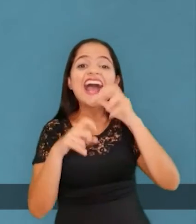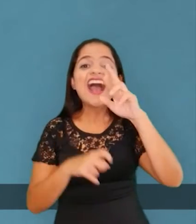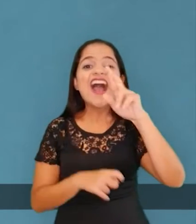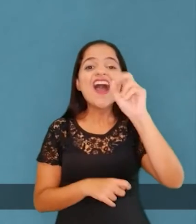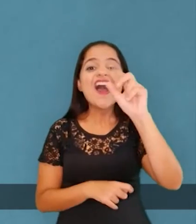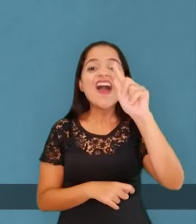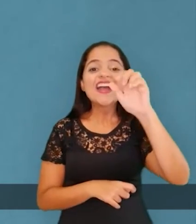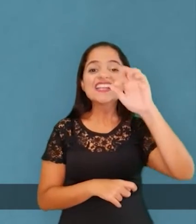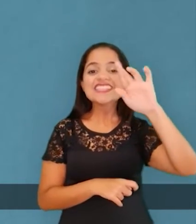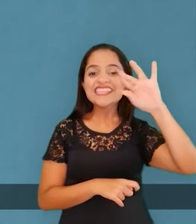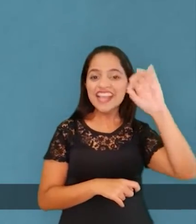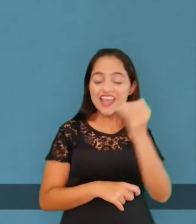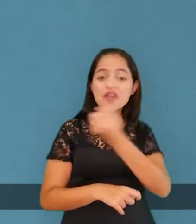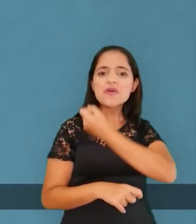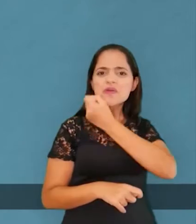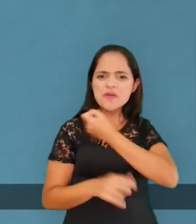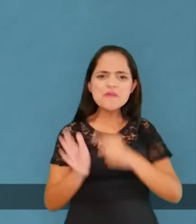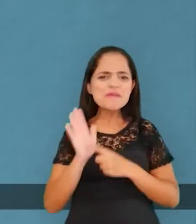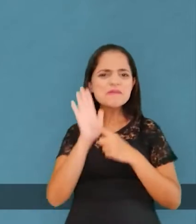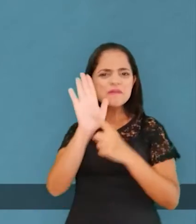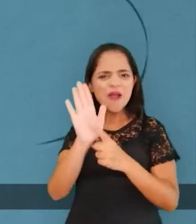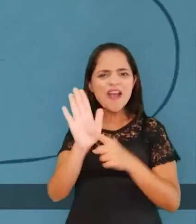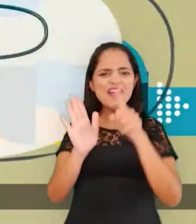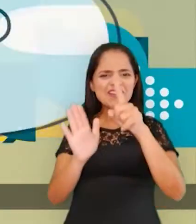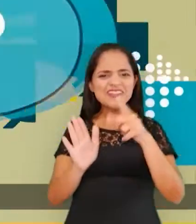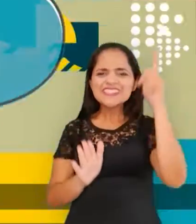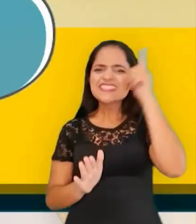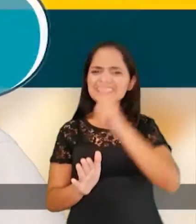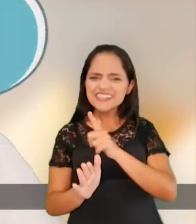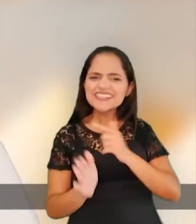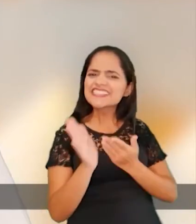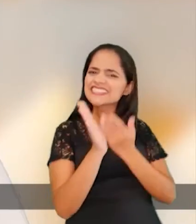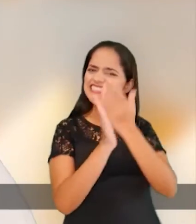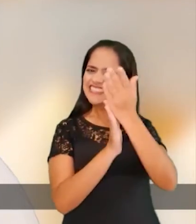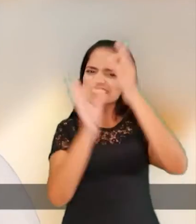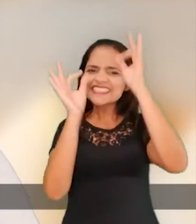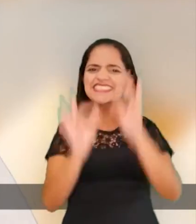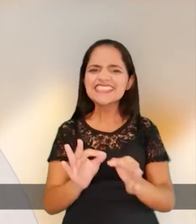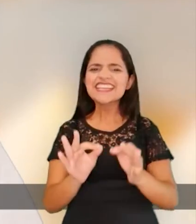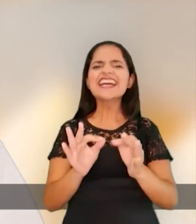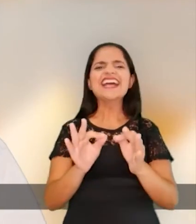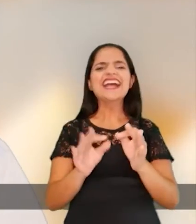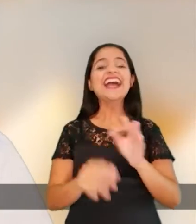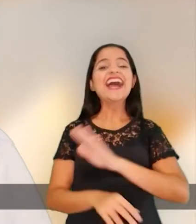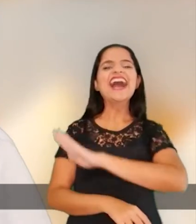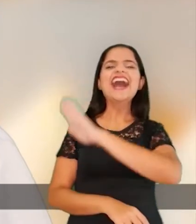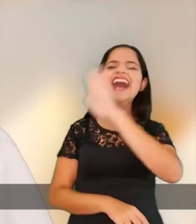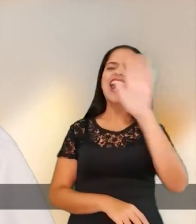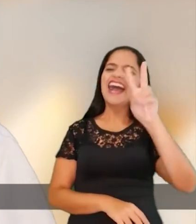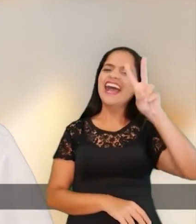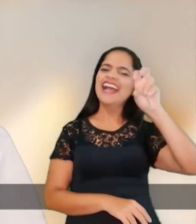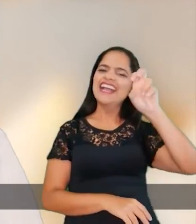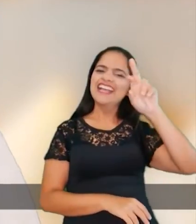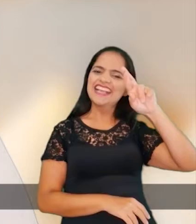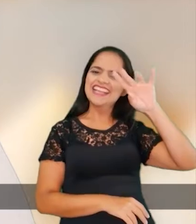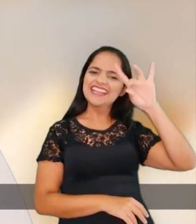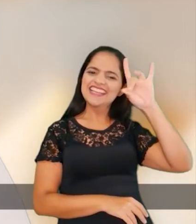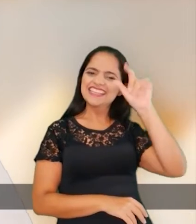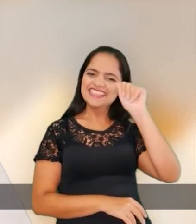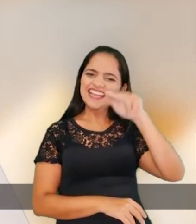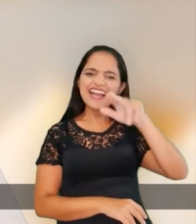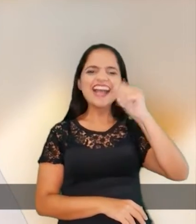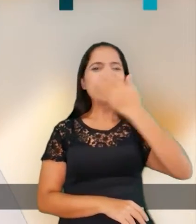mais energia para seguir mostrando seus planos para o Itumbiara, não é mesmo? Veridiana, meu amigo, minha amiga, primeiro